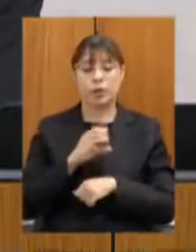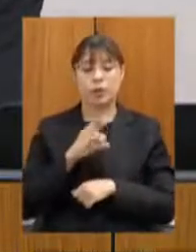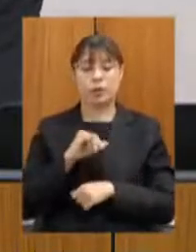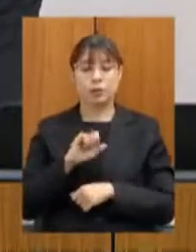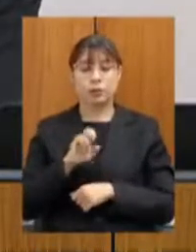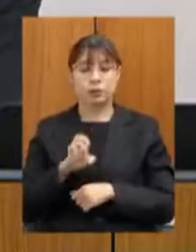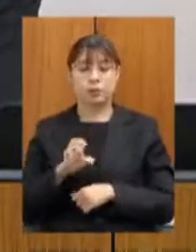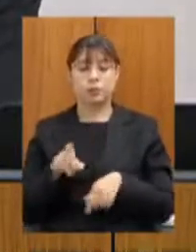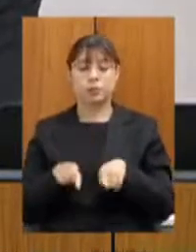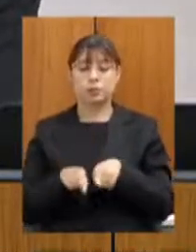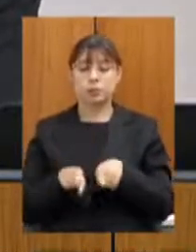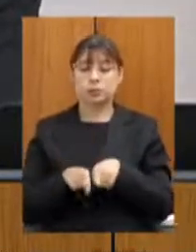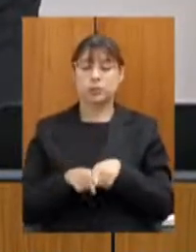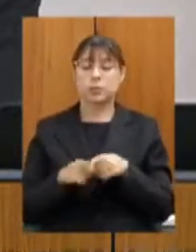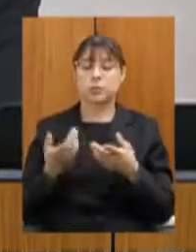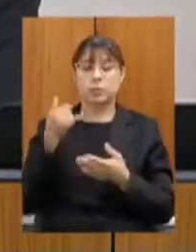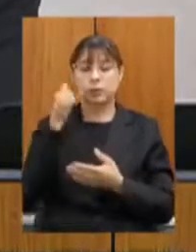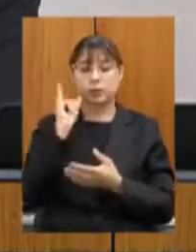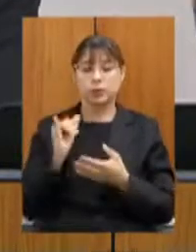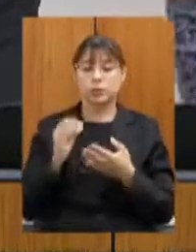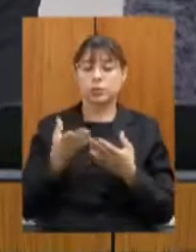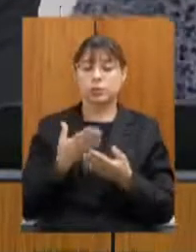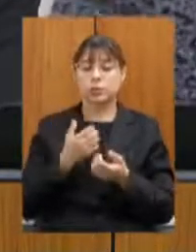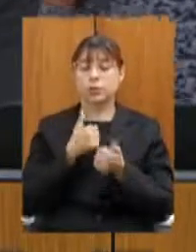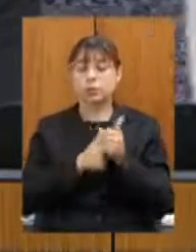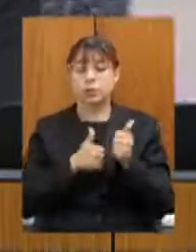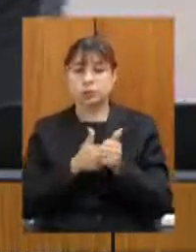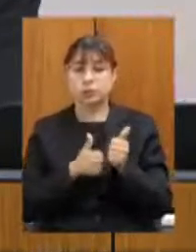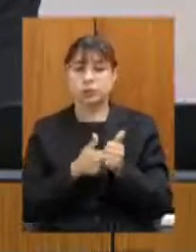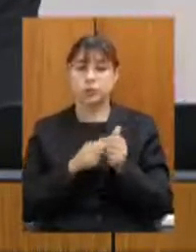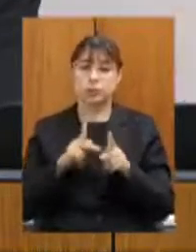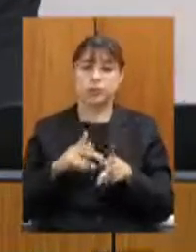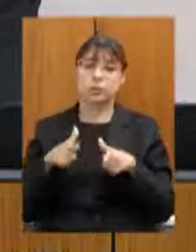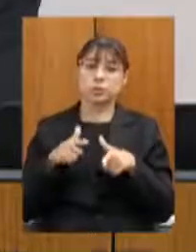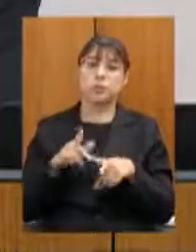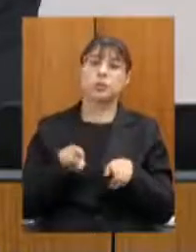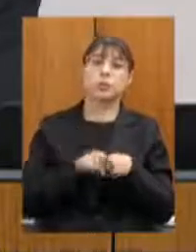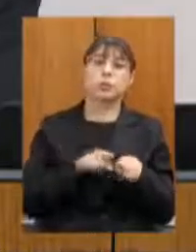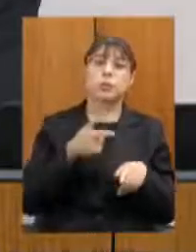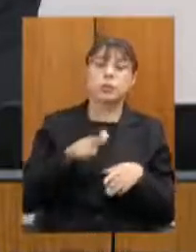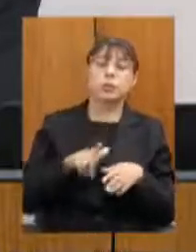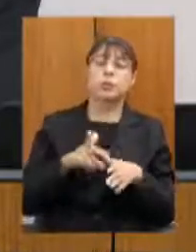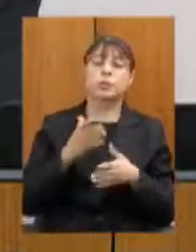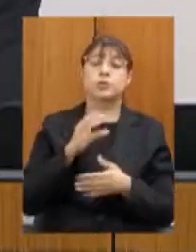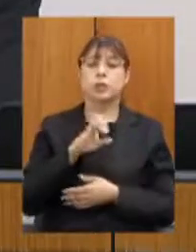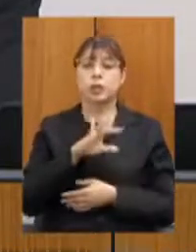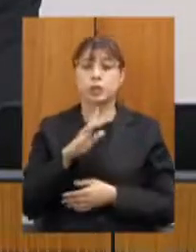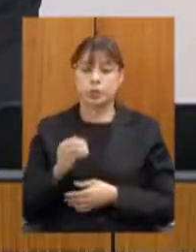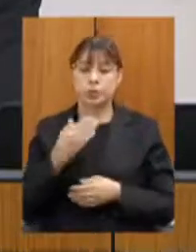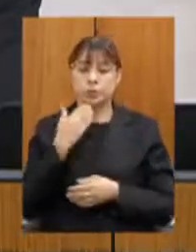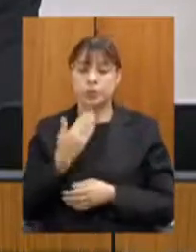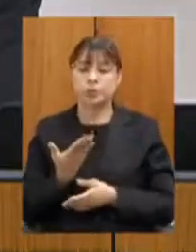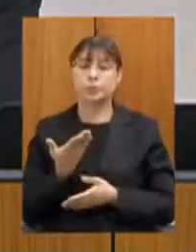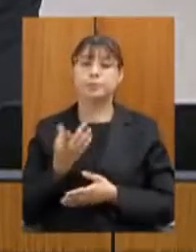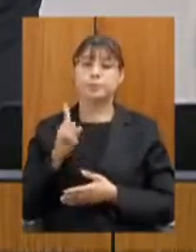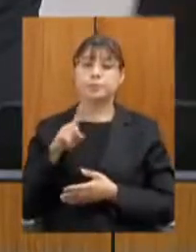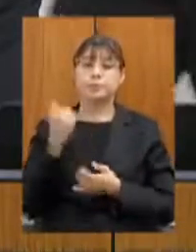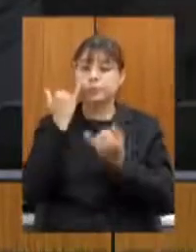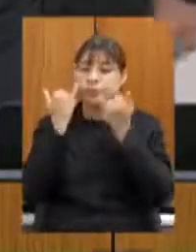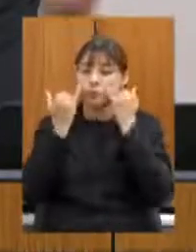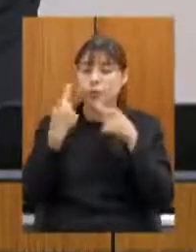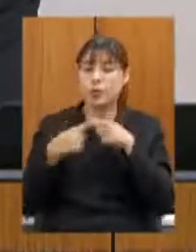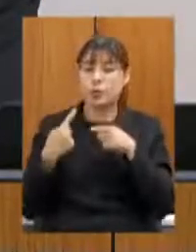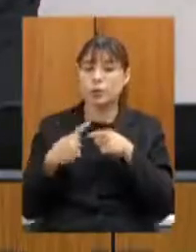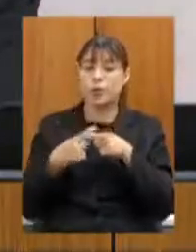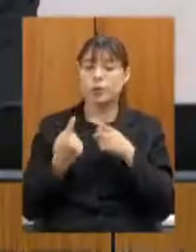os empregos rodoviários Celinho do Citrocel seja encaminhado ao secretário de Estado de Infraestrutura pedir de informações sobre o porquê que as